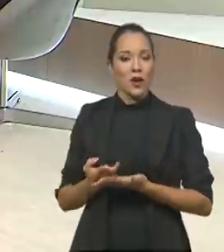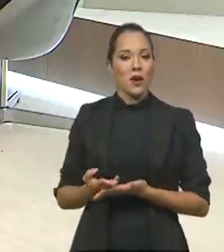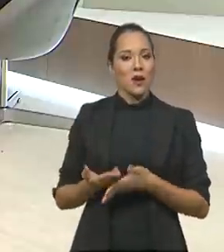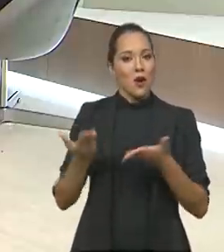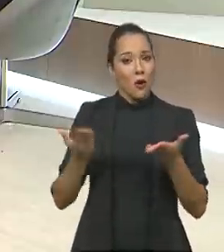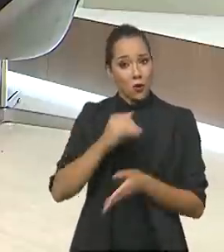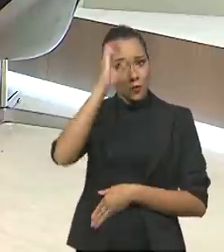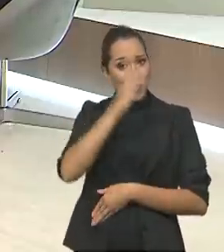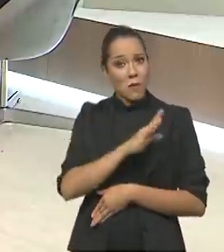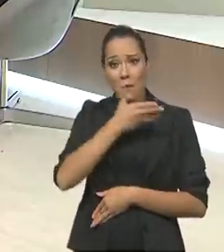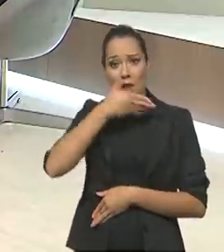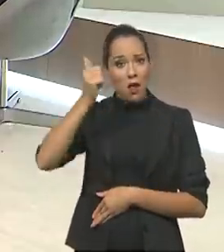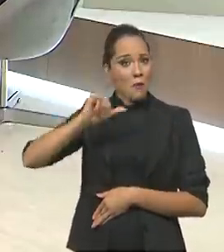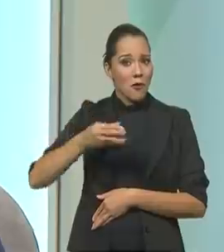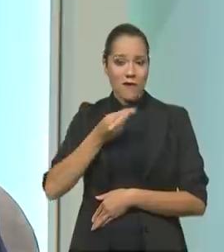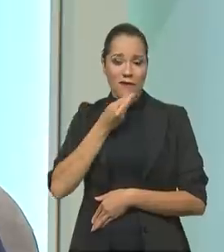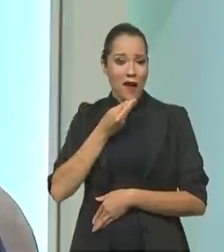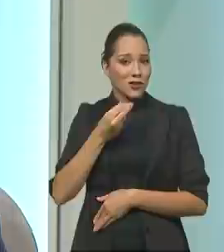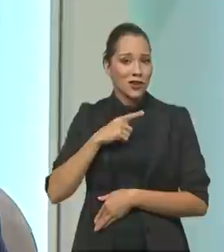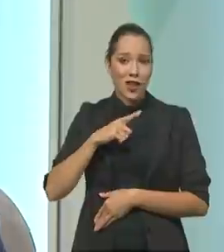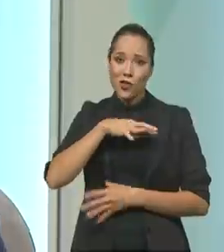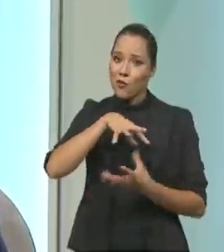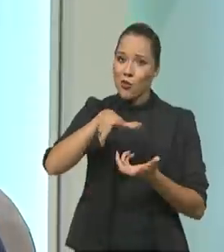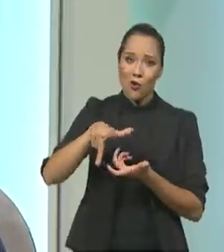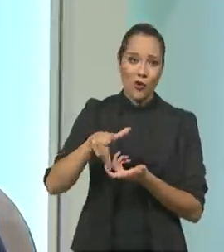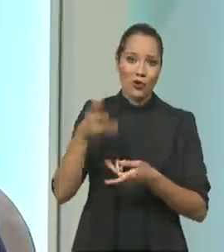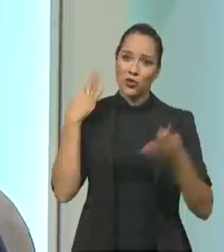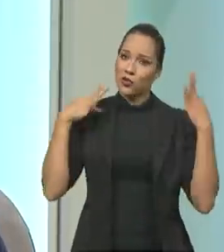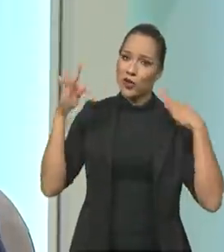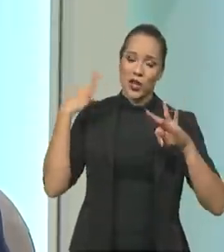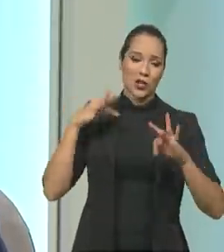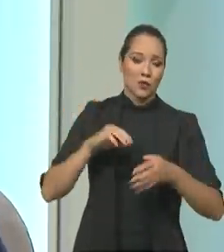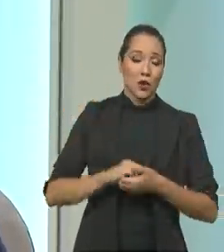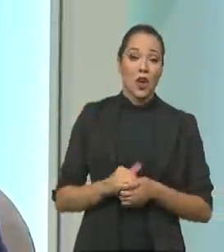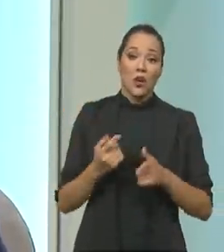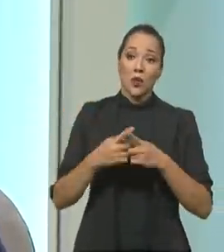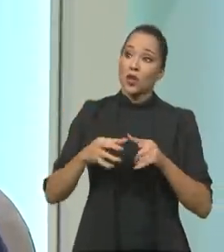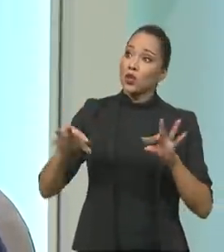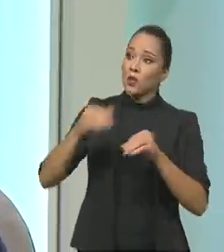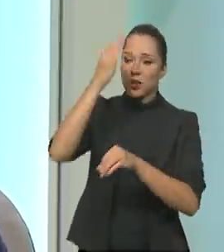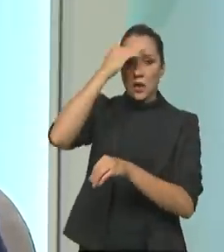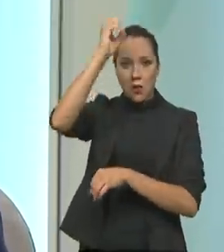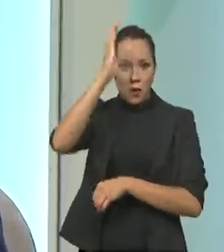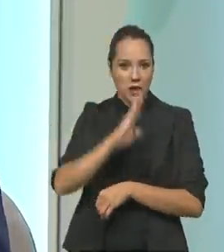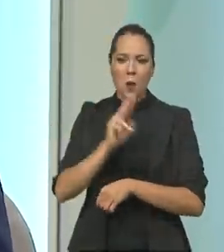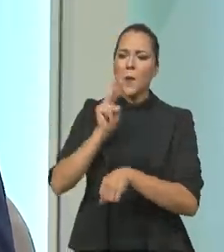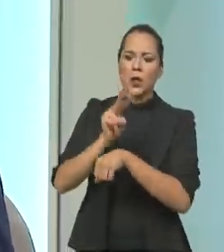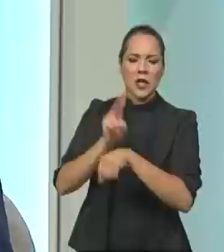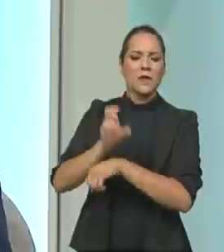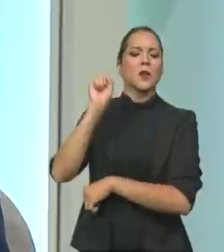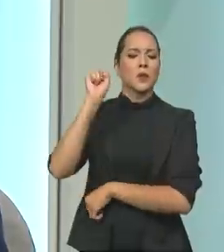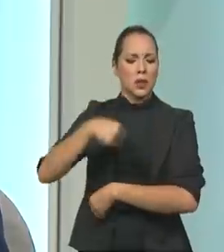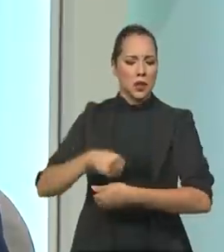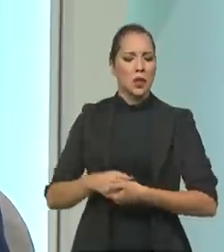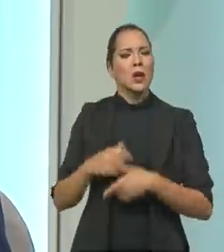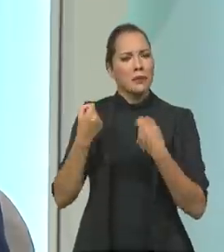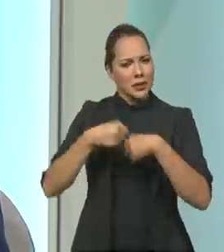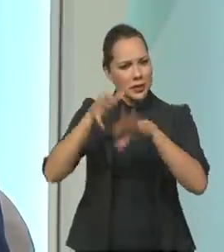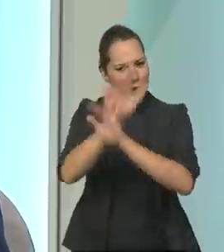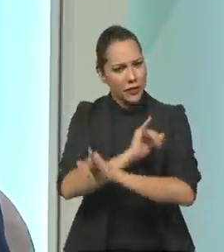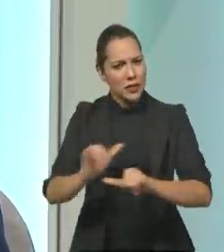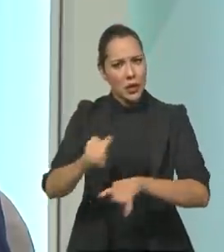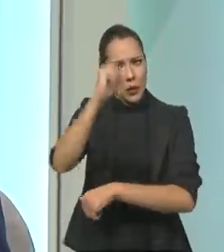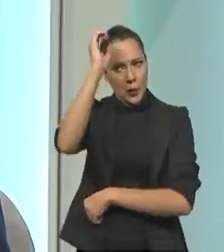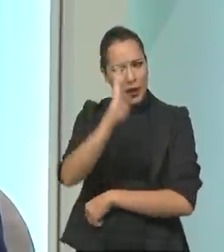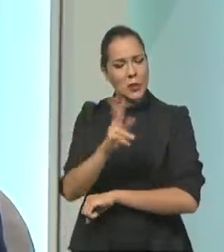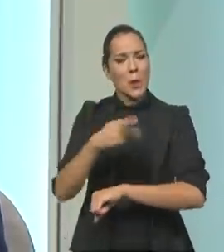oportunidade, a melhor oportunidade de negócio do mundo no turismo sustentável. Porque todo mundo sabe que o Brasil é preservado, sim. Isso tem que ser dito. O